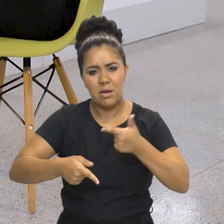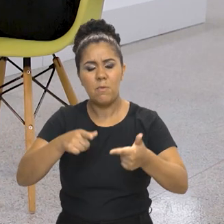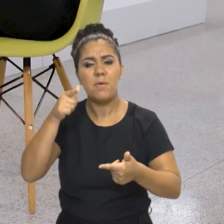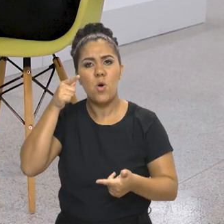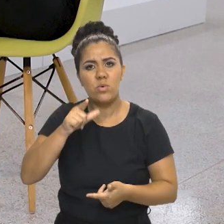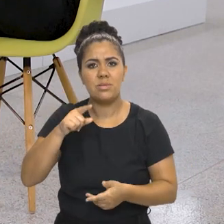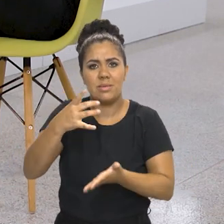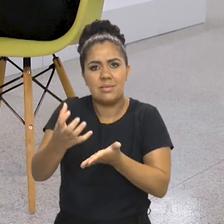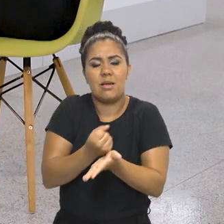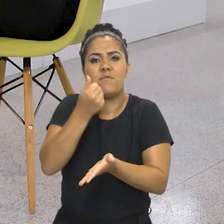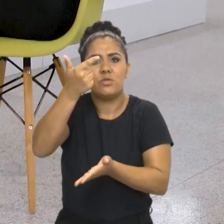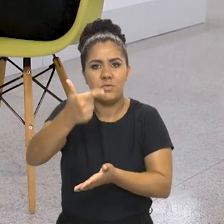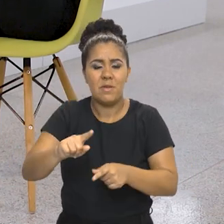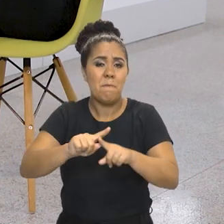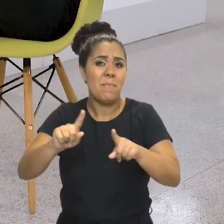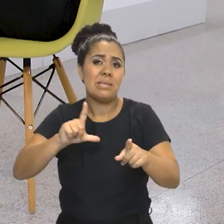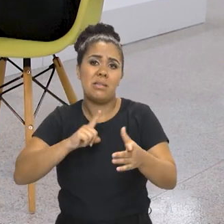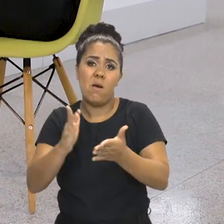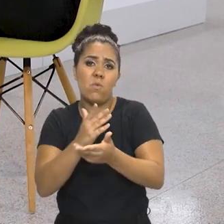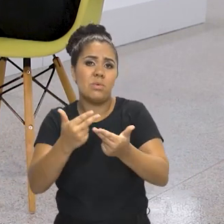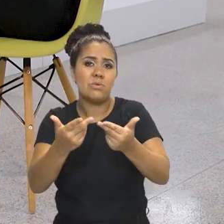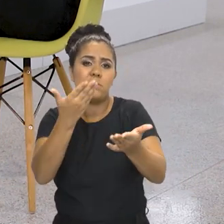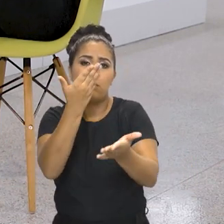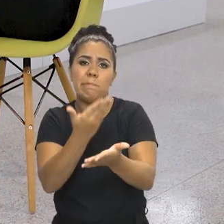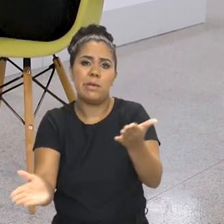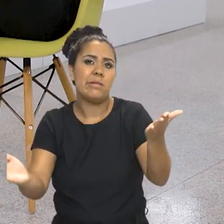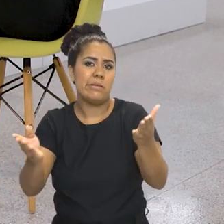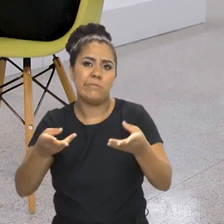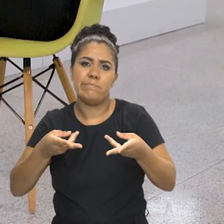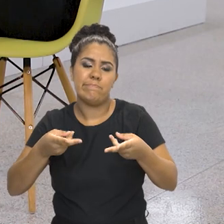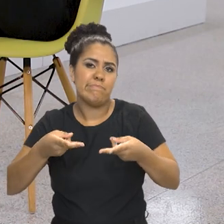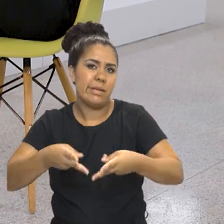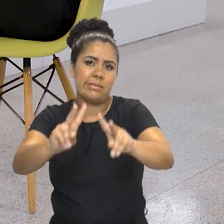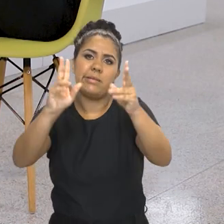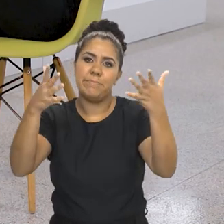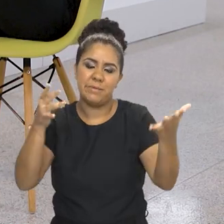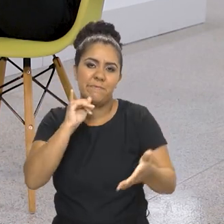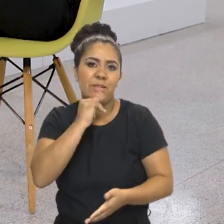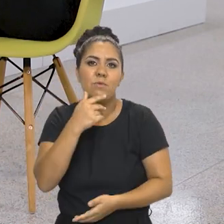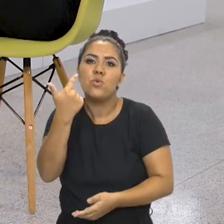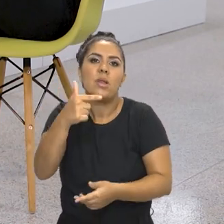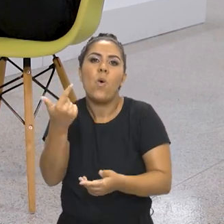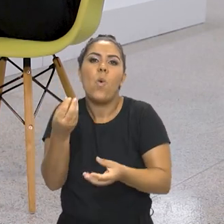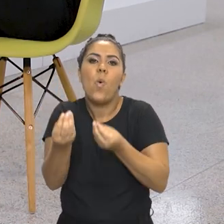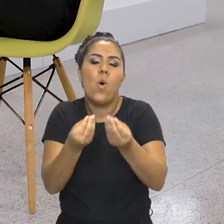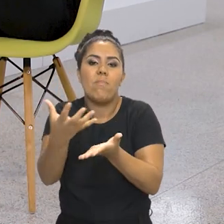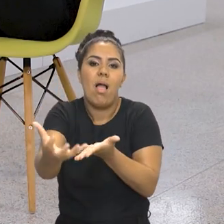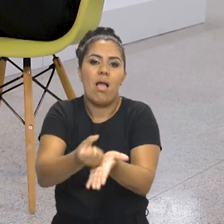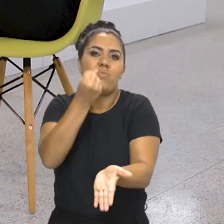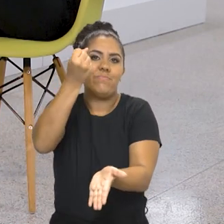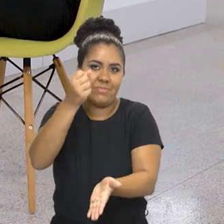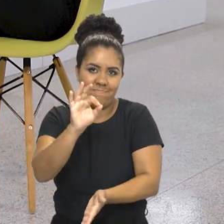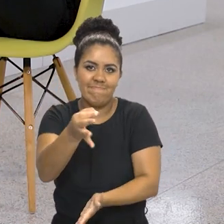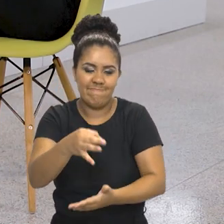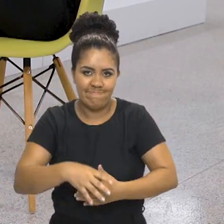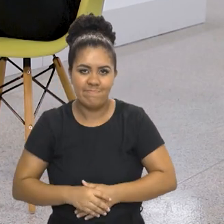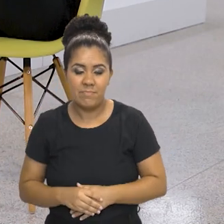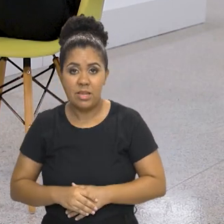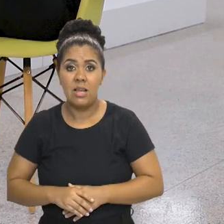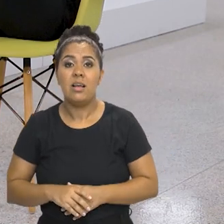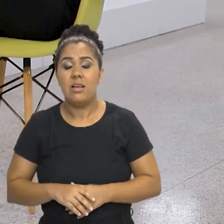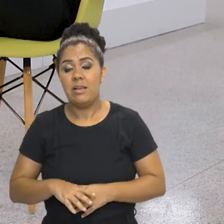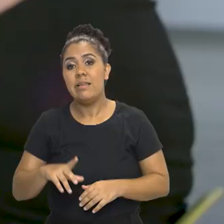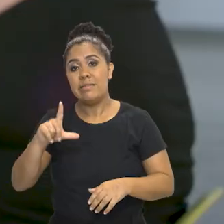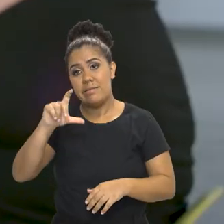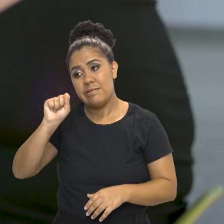Mas tiveram coisas que se perderam para sempre, infelizmente. Tem coisas que se perderam para sempre e tem coisas que